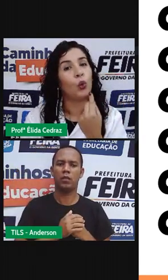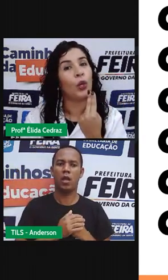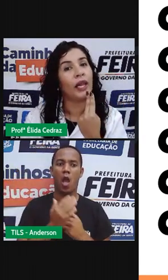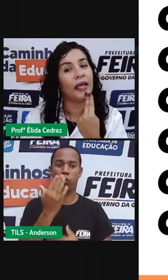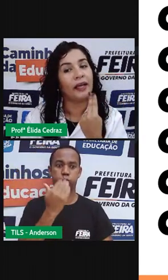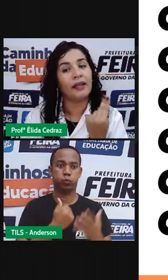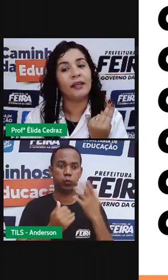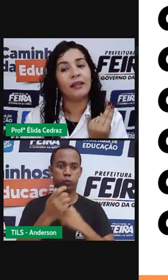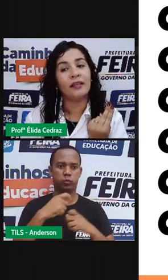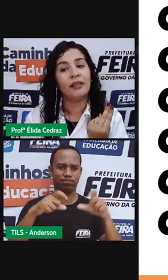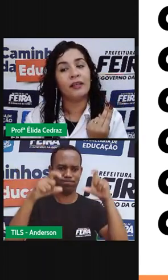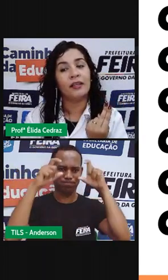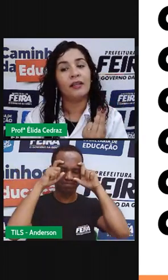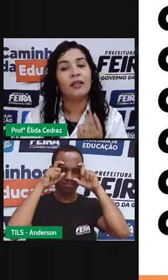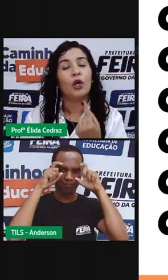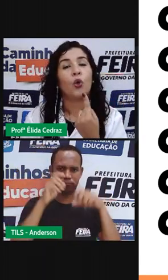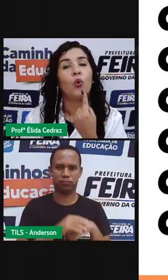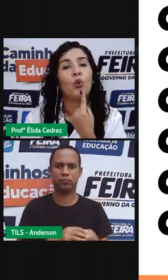gula,